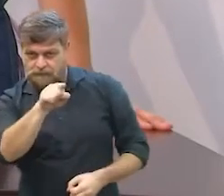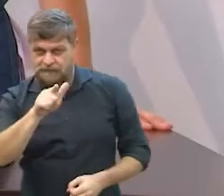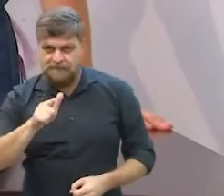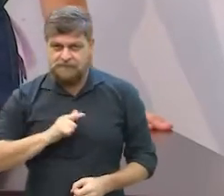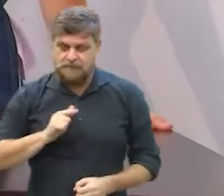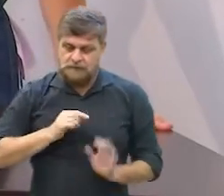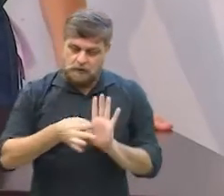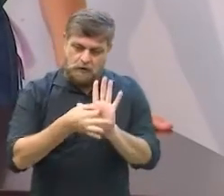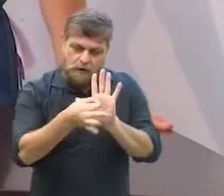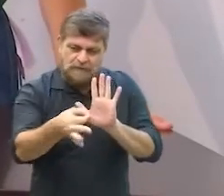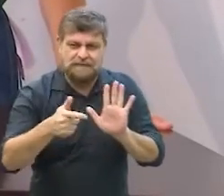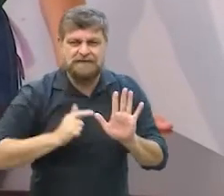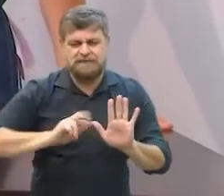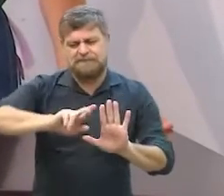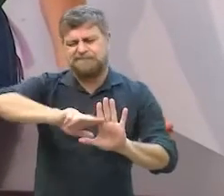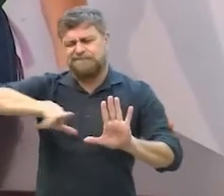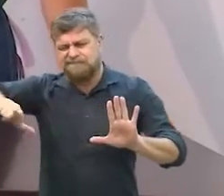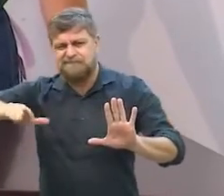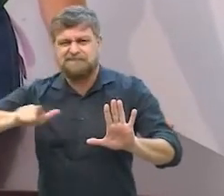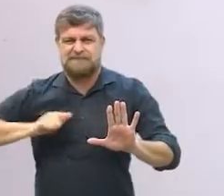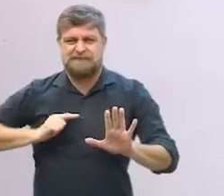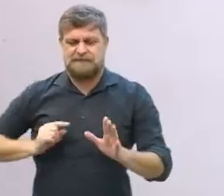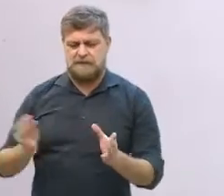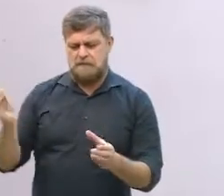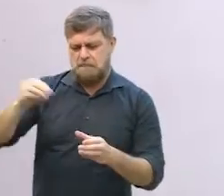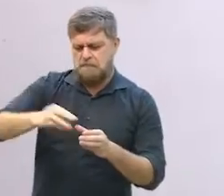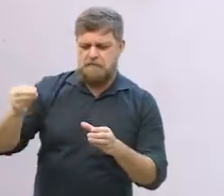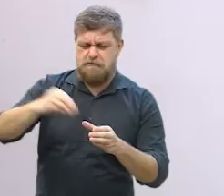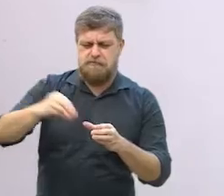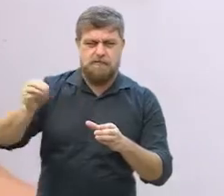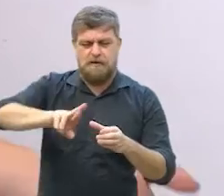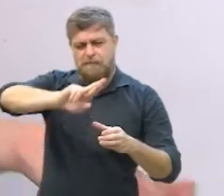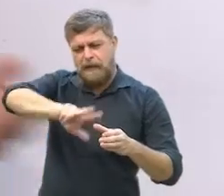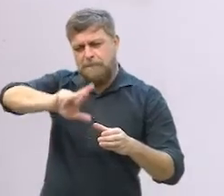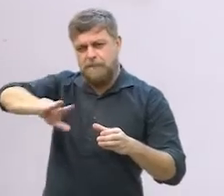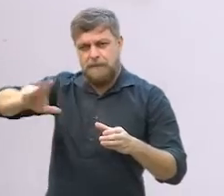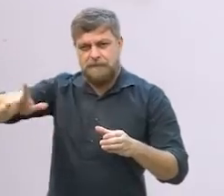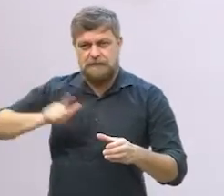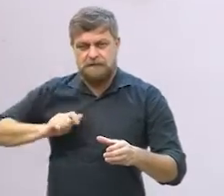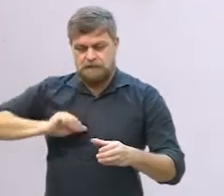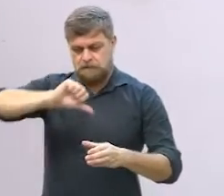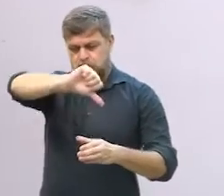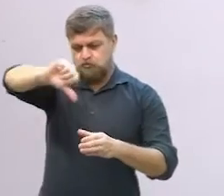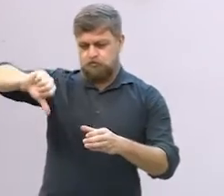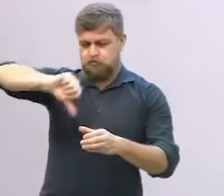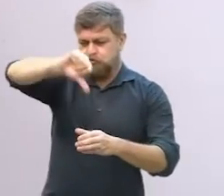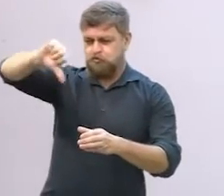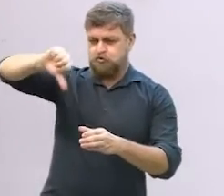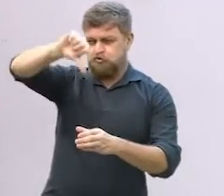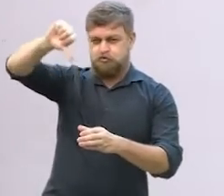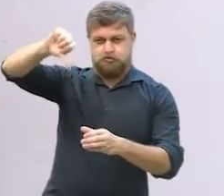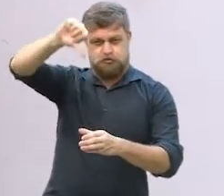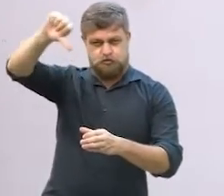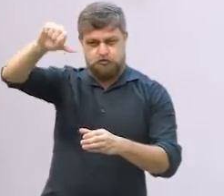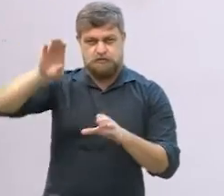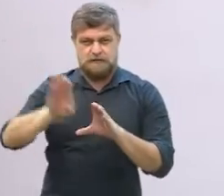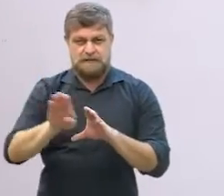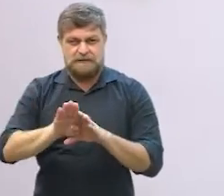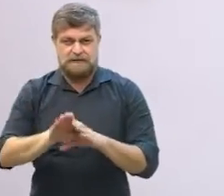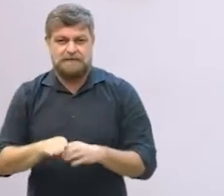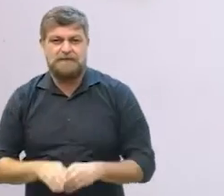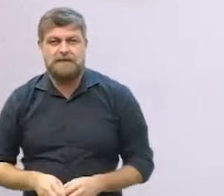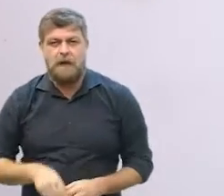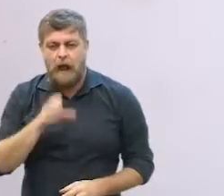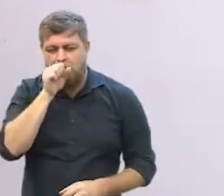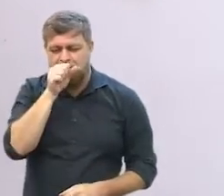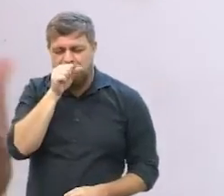ficarem como sugestão mas dá pra fazer também o creme de confeiteiro dá dá pra usar chantilly na cobertura dá pra fazer um mousse de